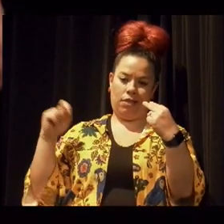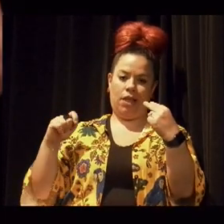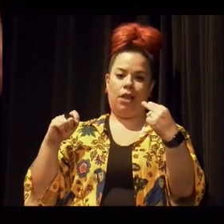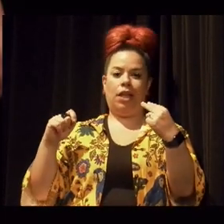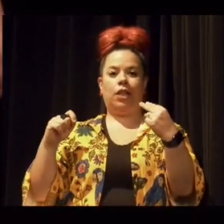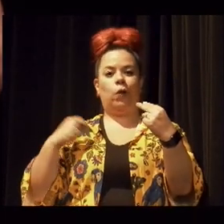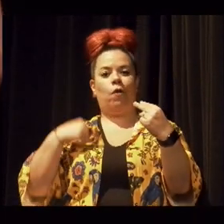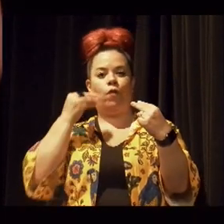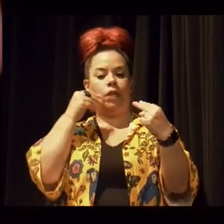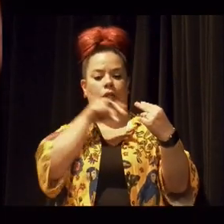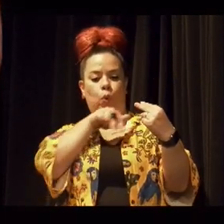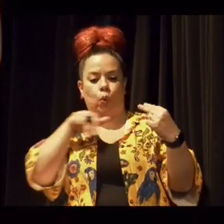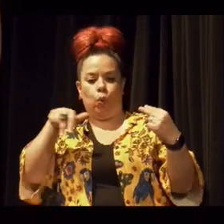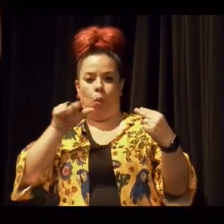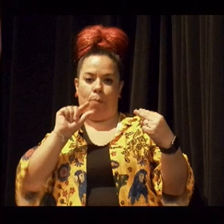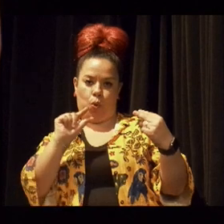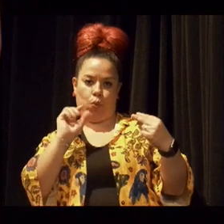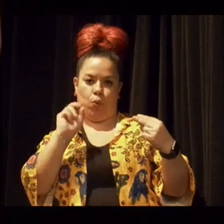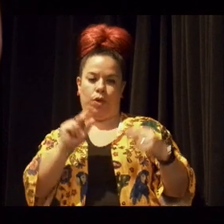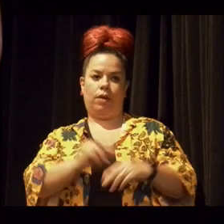ficar mais de ladinho aqui.